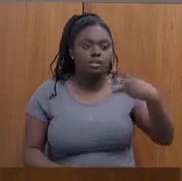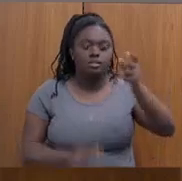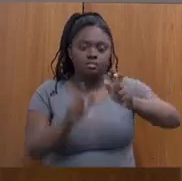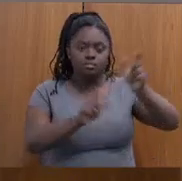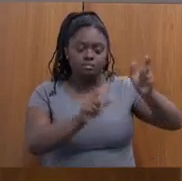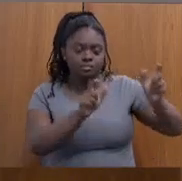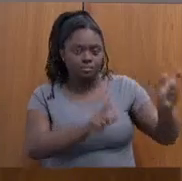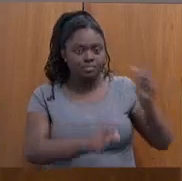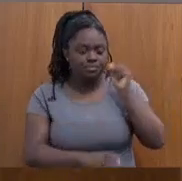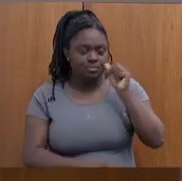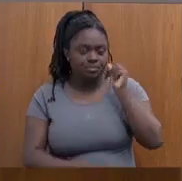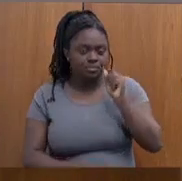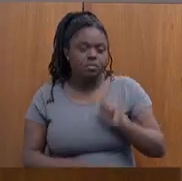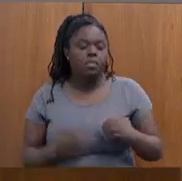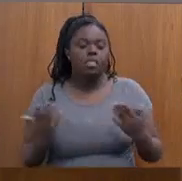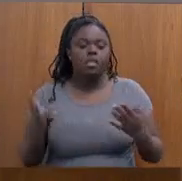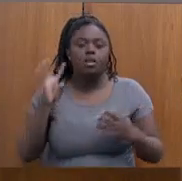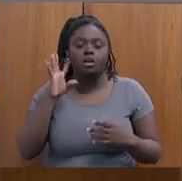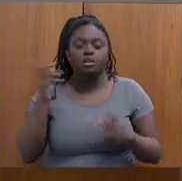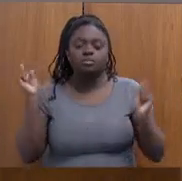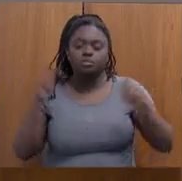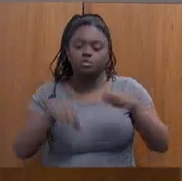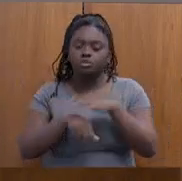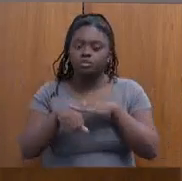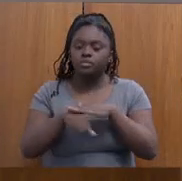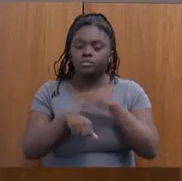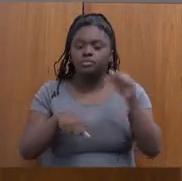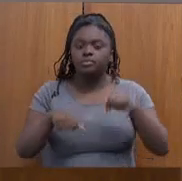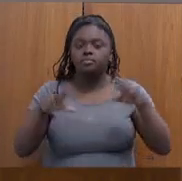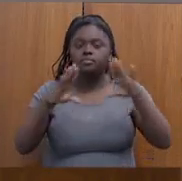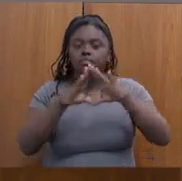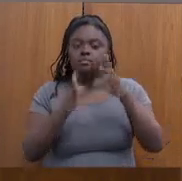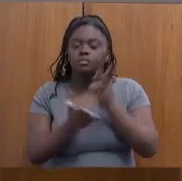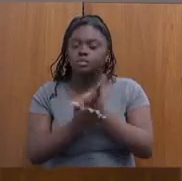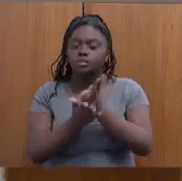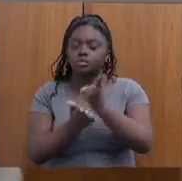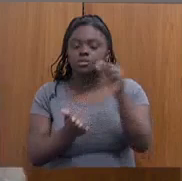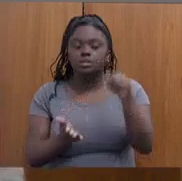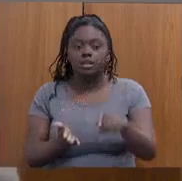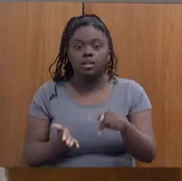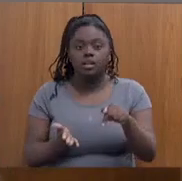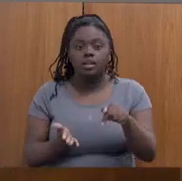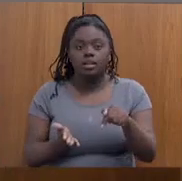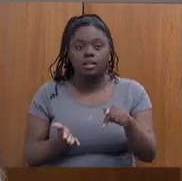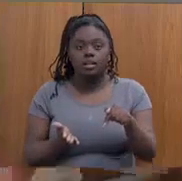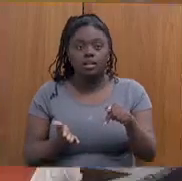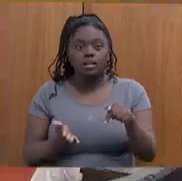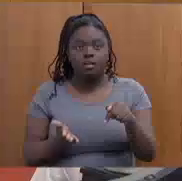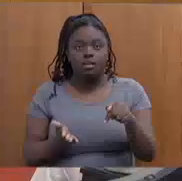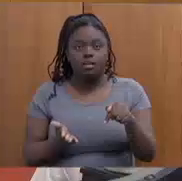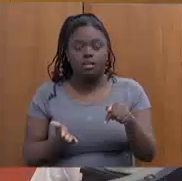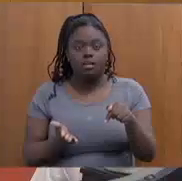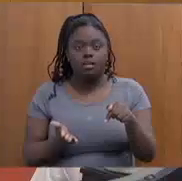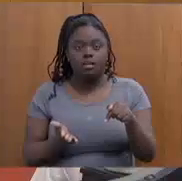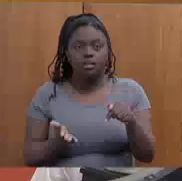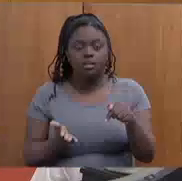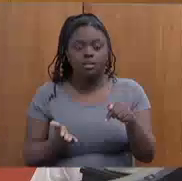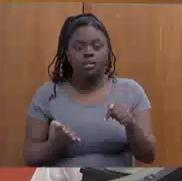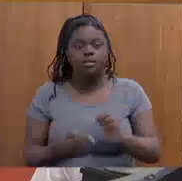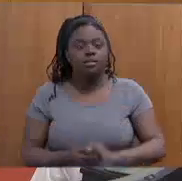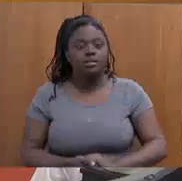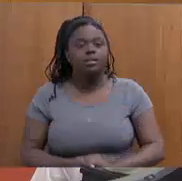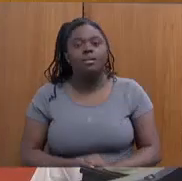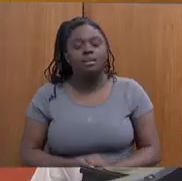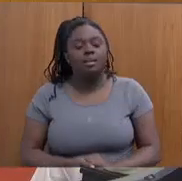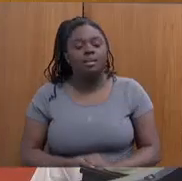Então, acho que a gente podia conversar aqui na Assembleia para a gente continuar isso, nós... Viu,